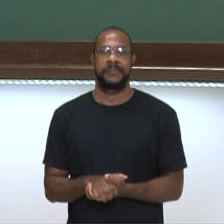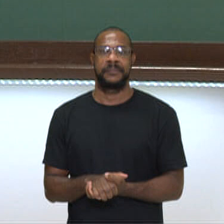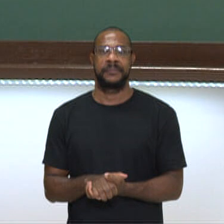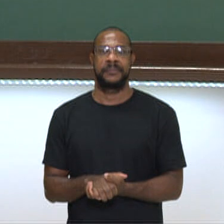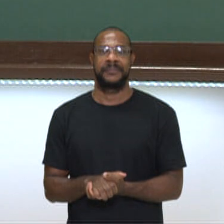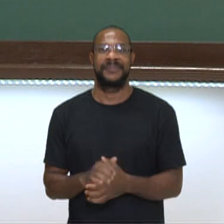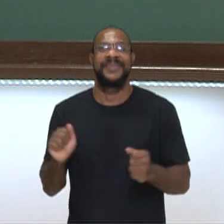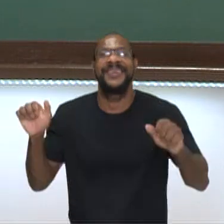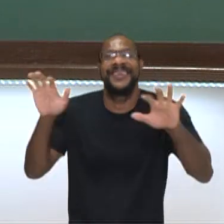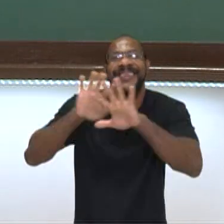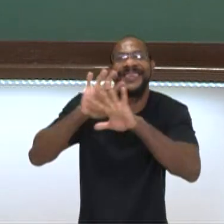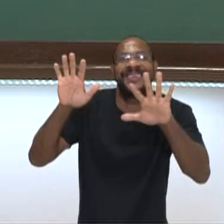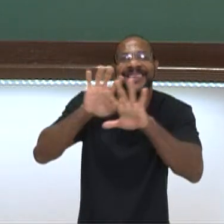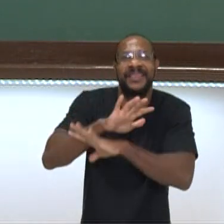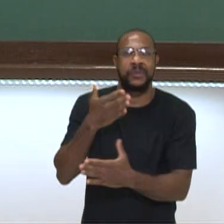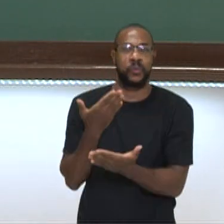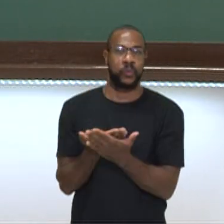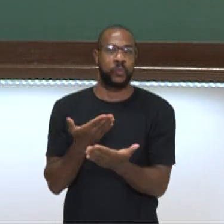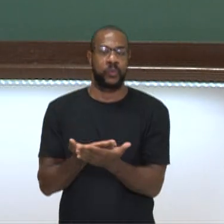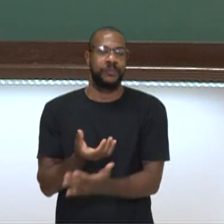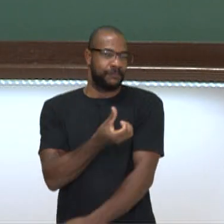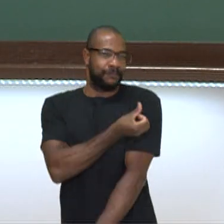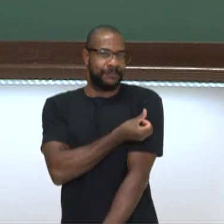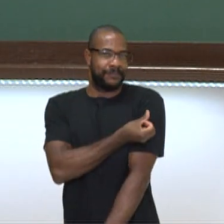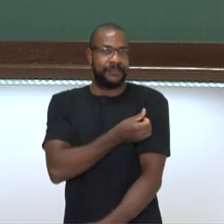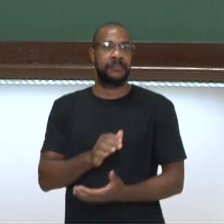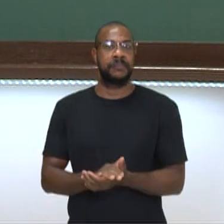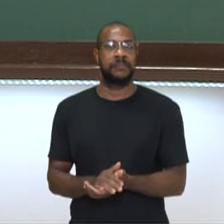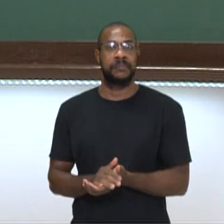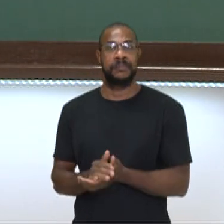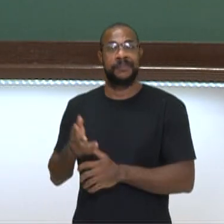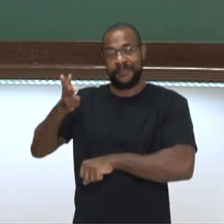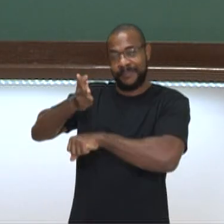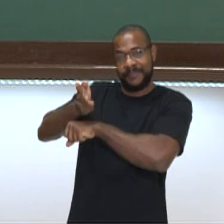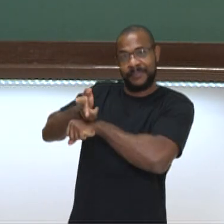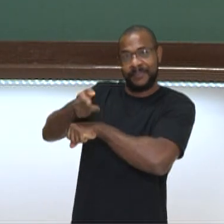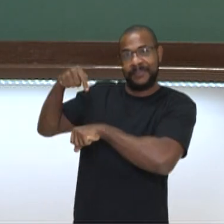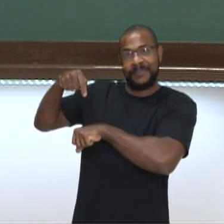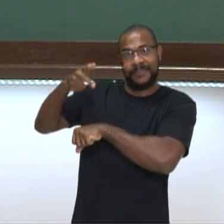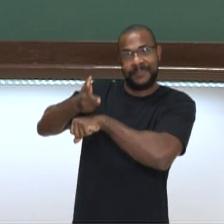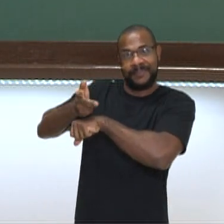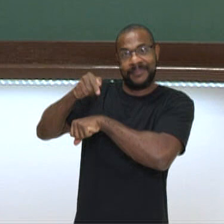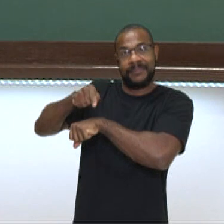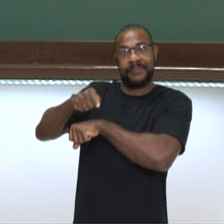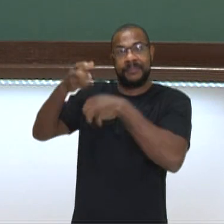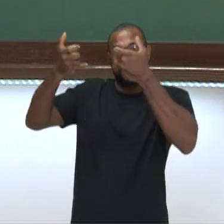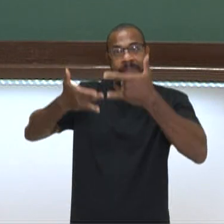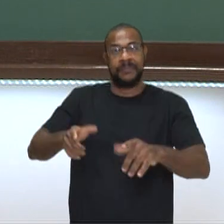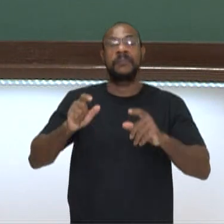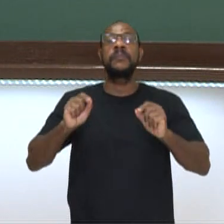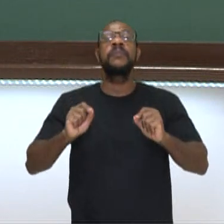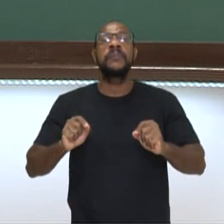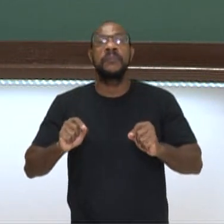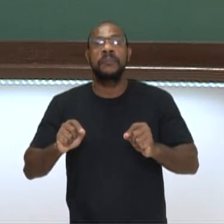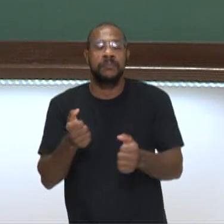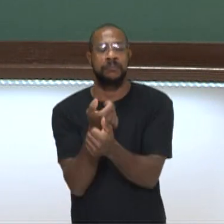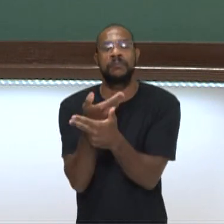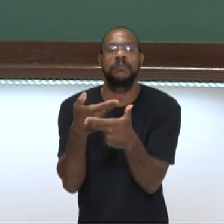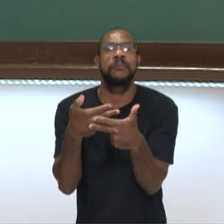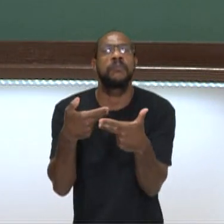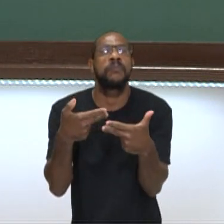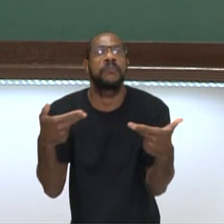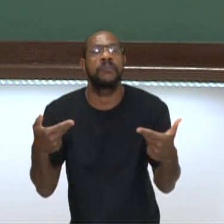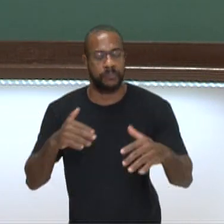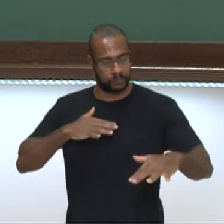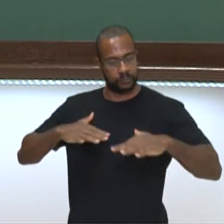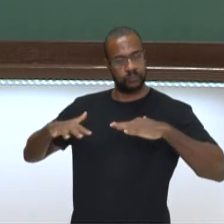Olá, estudantes do sexto ano! Nesse vídeo, vamos falar sobre os elementos do